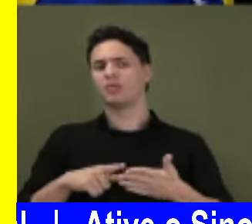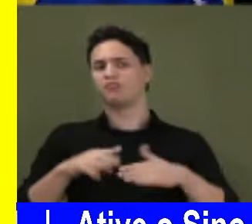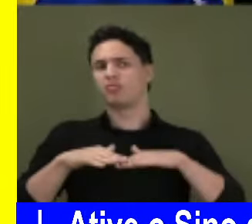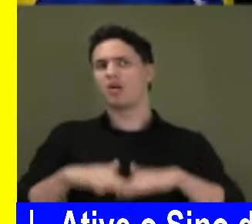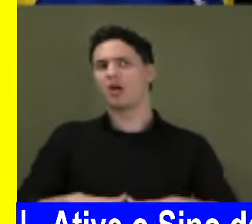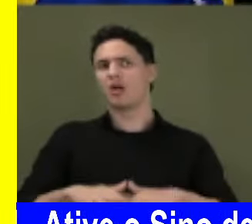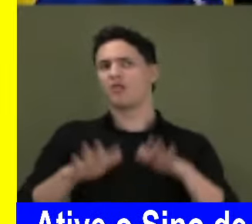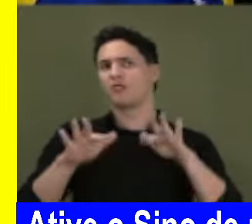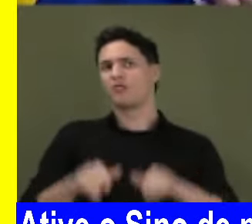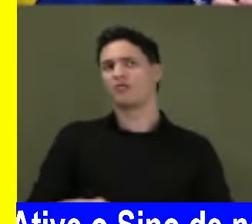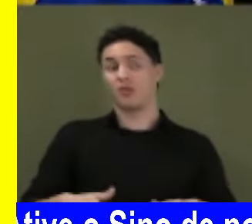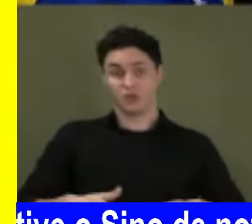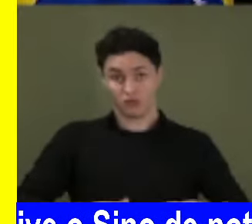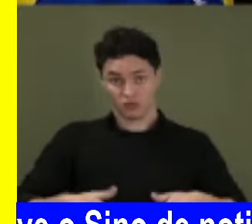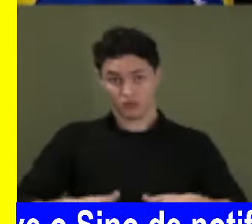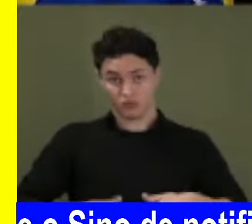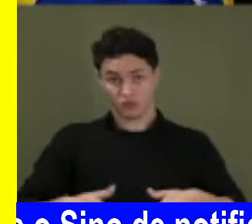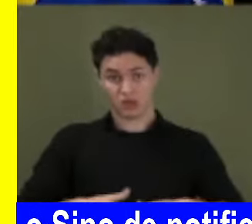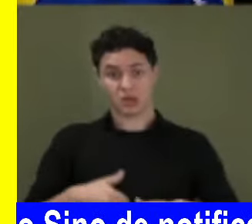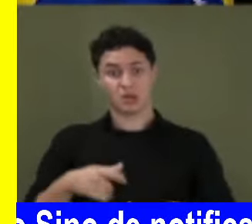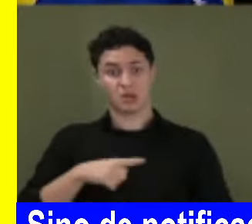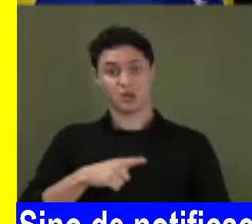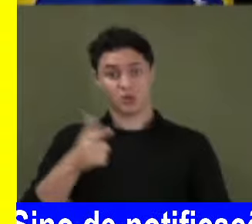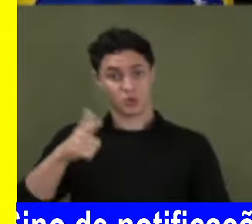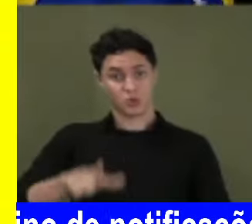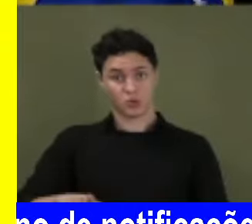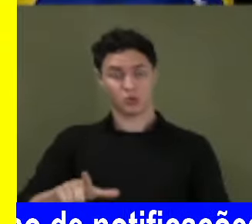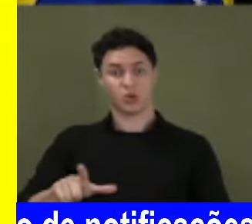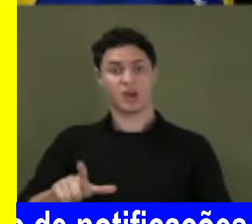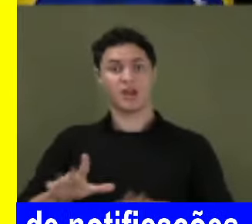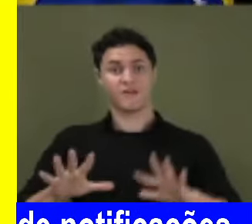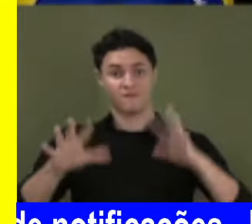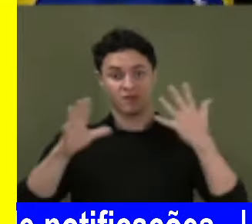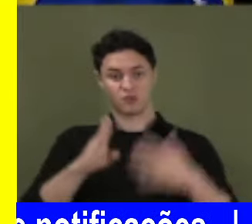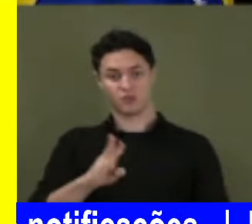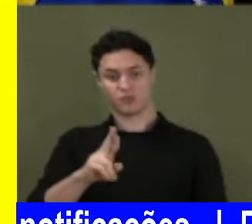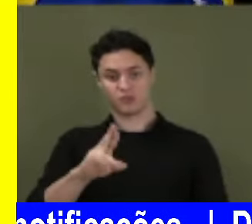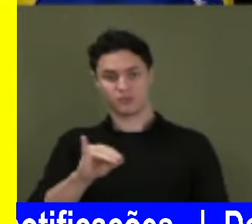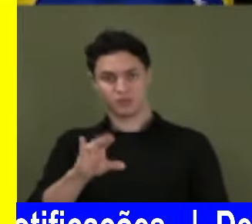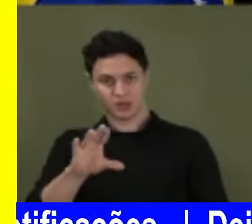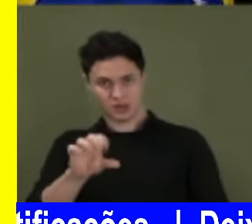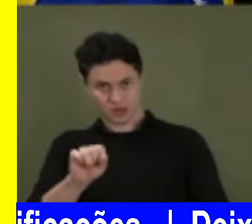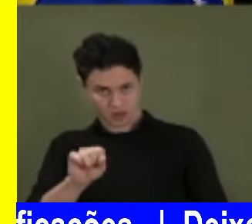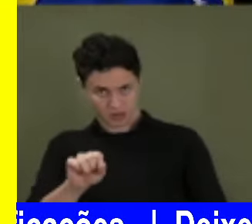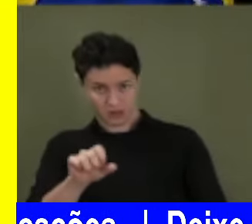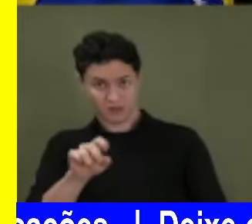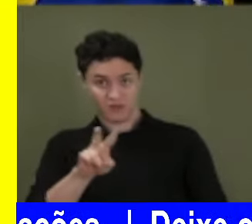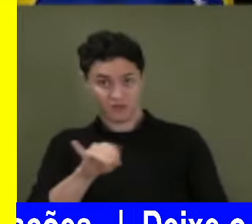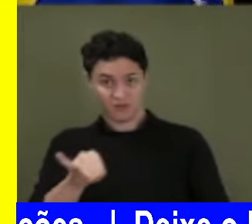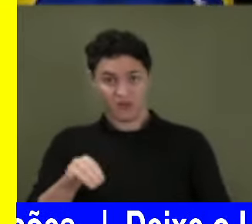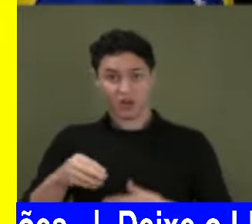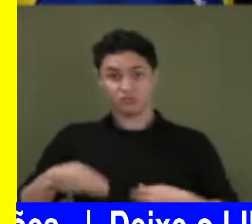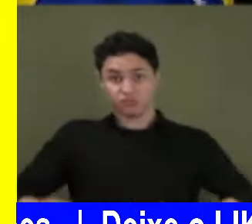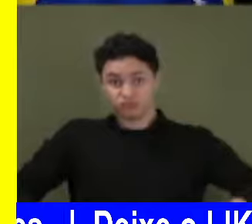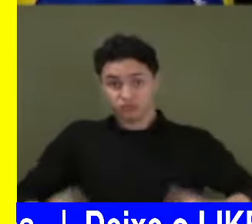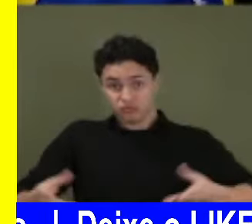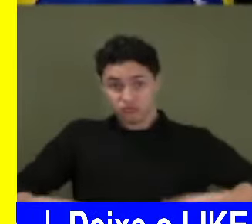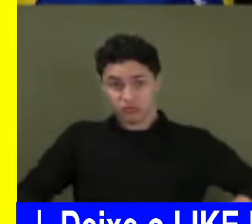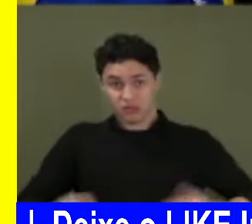vir mais um evento agora dos BRICS, gente, você sabe quem que é a presidente do BRICS, né? Vai gastar também 50 milhões de reais,